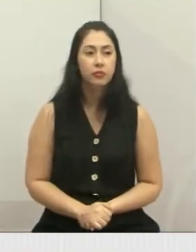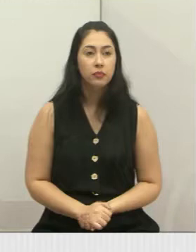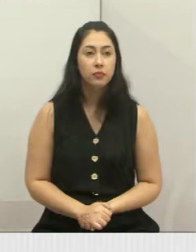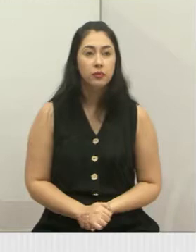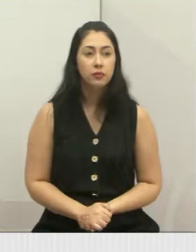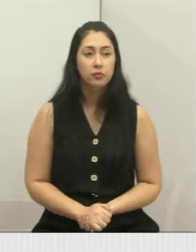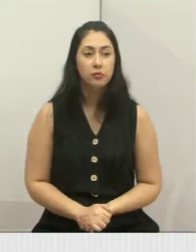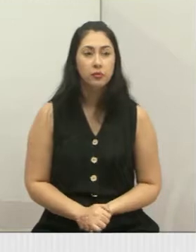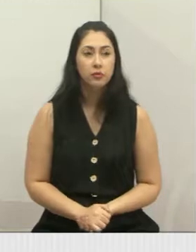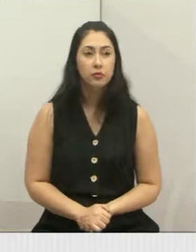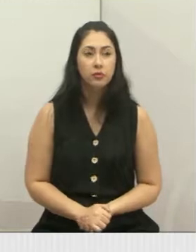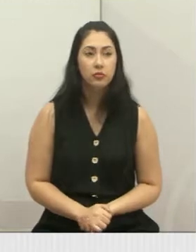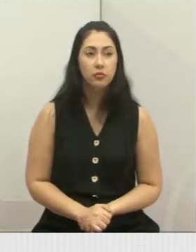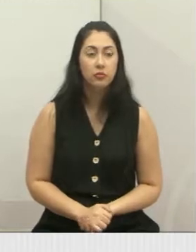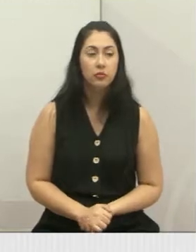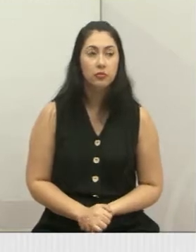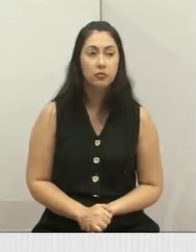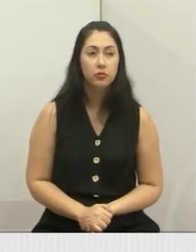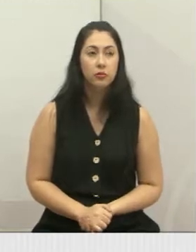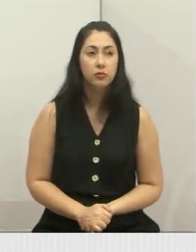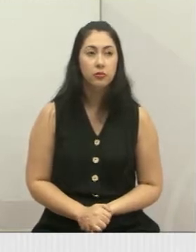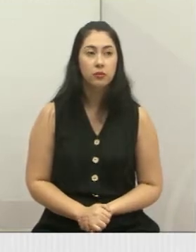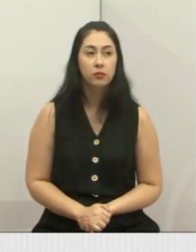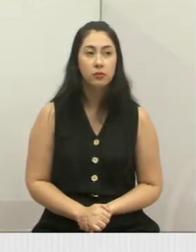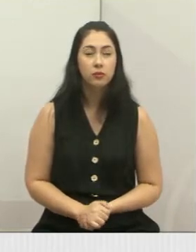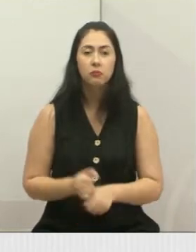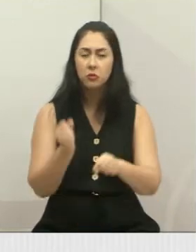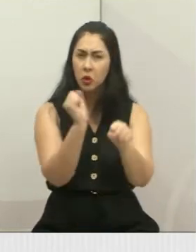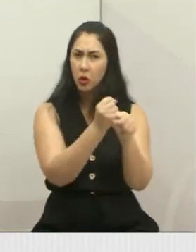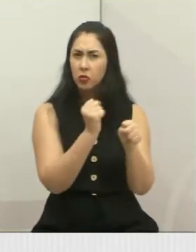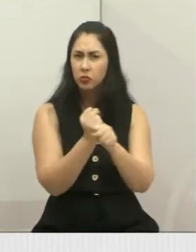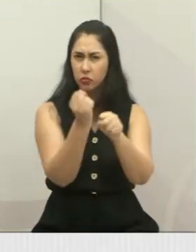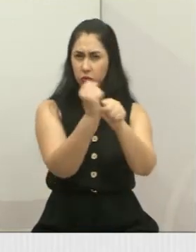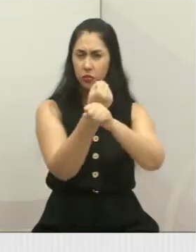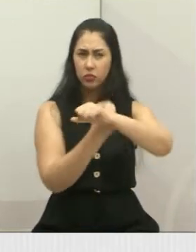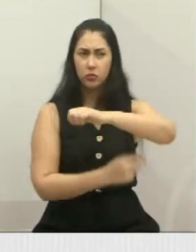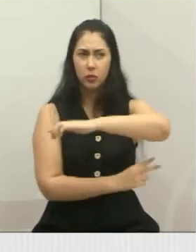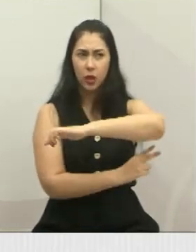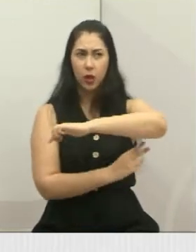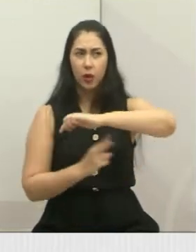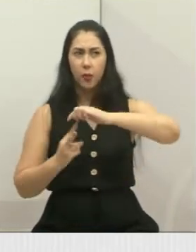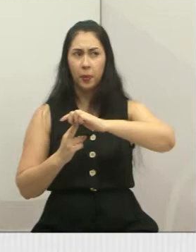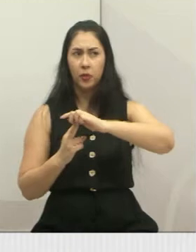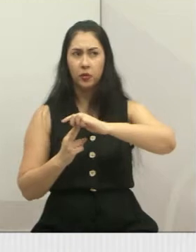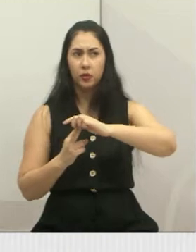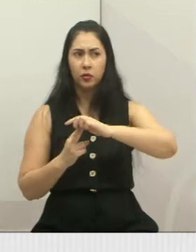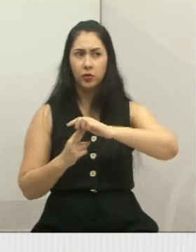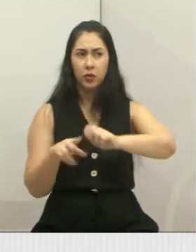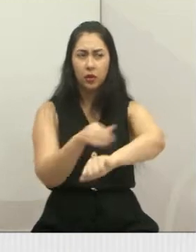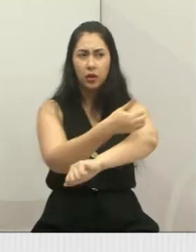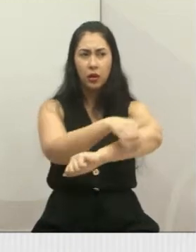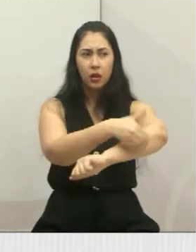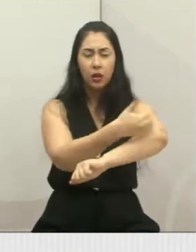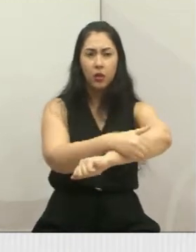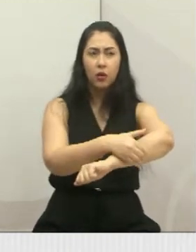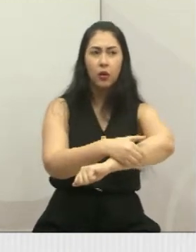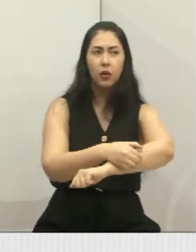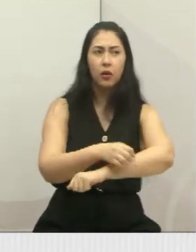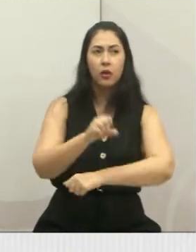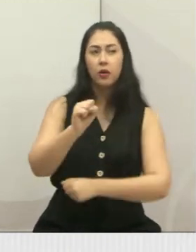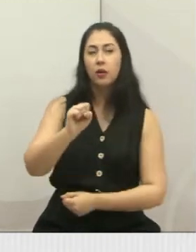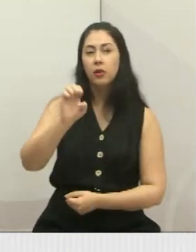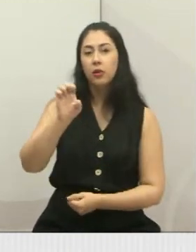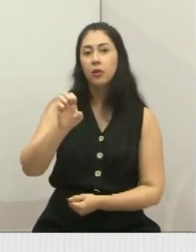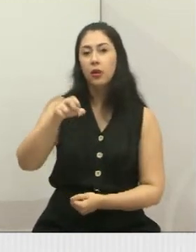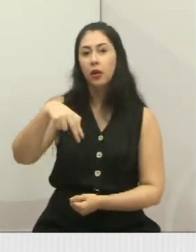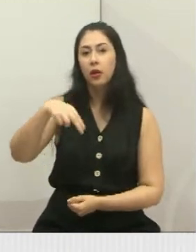É a construção da ponte na estrada Genuai